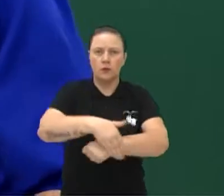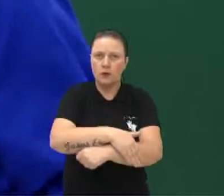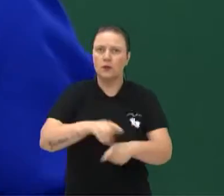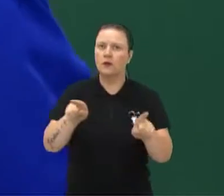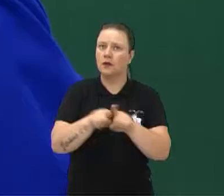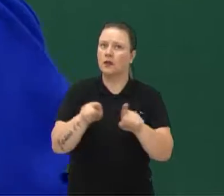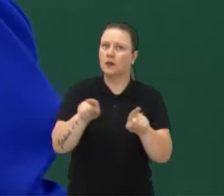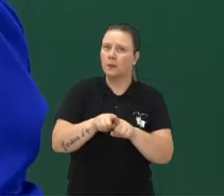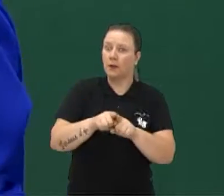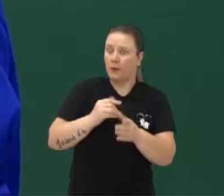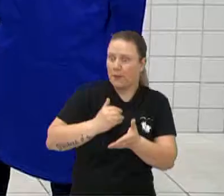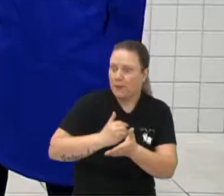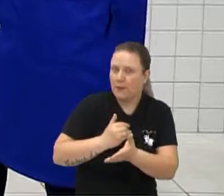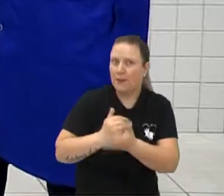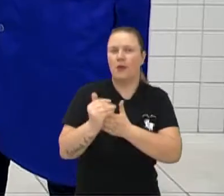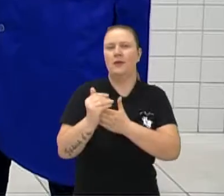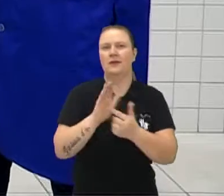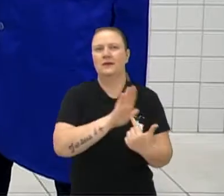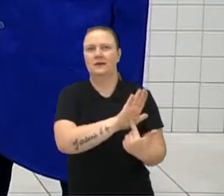artistas de rua.